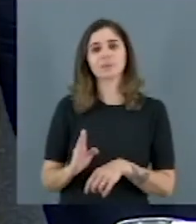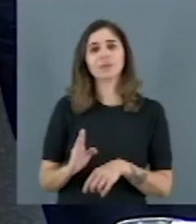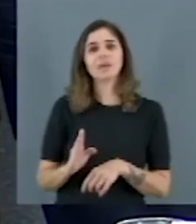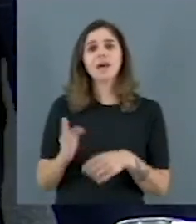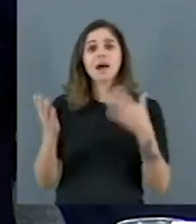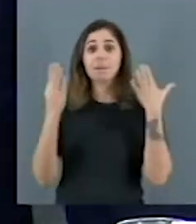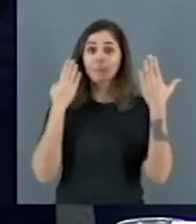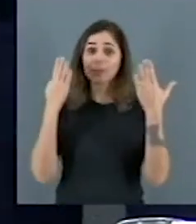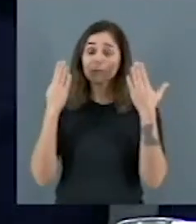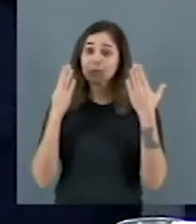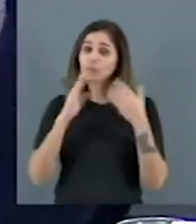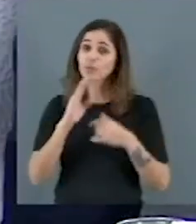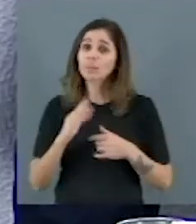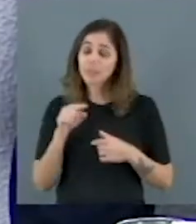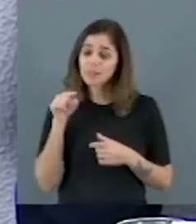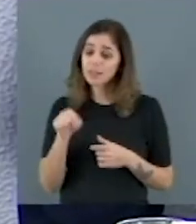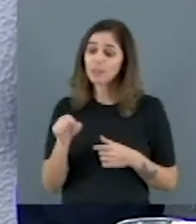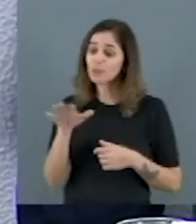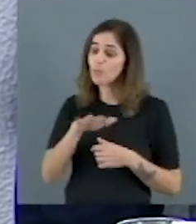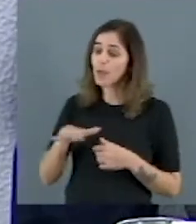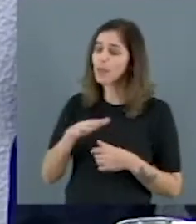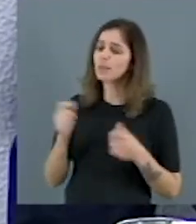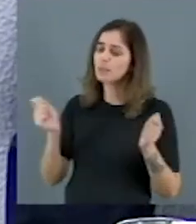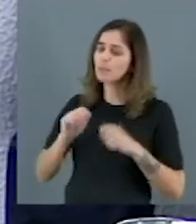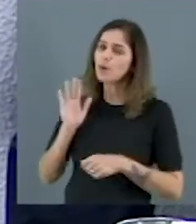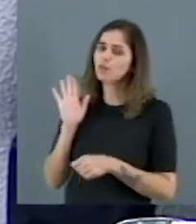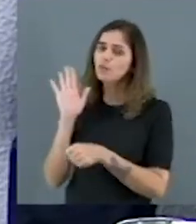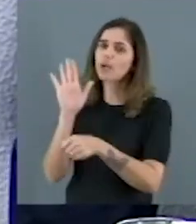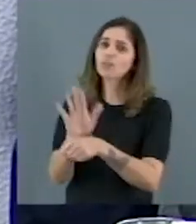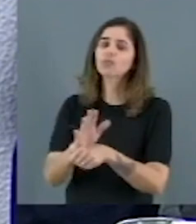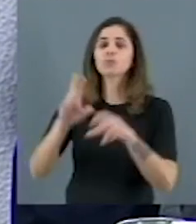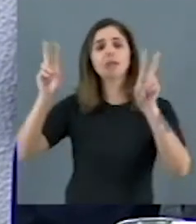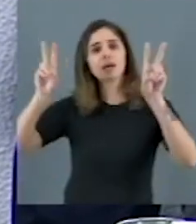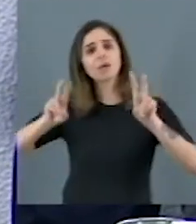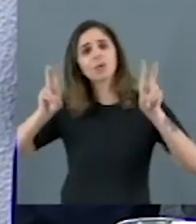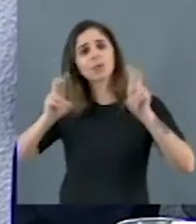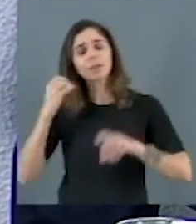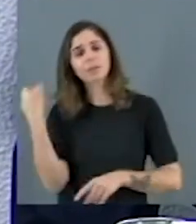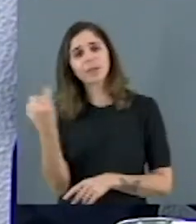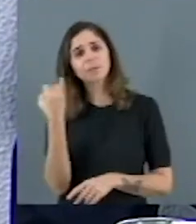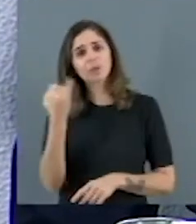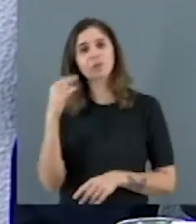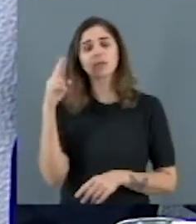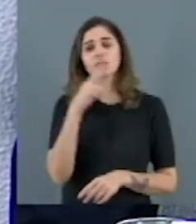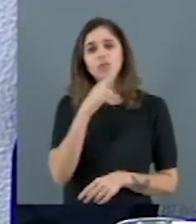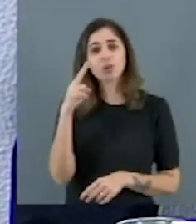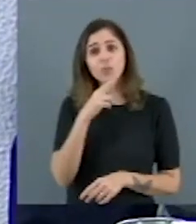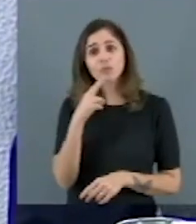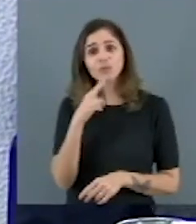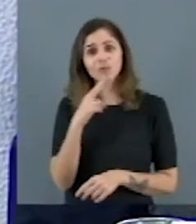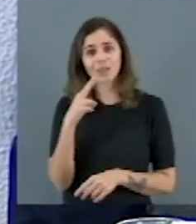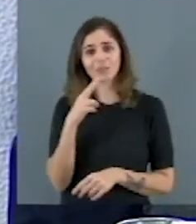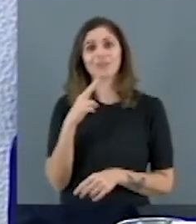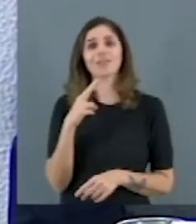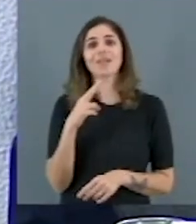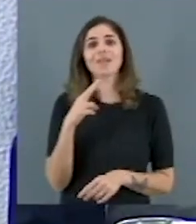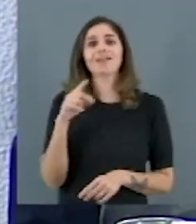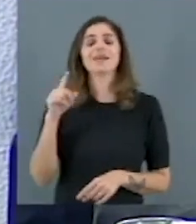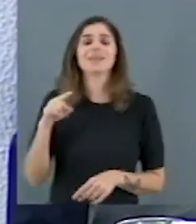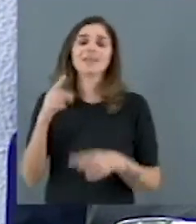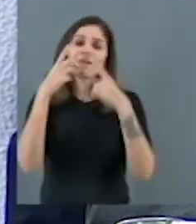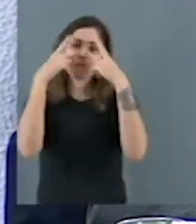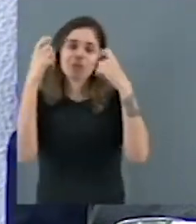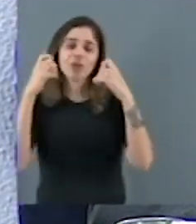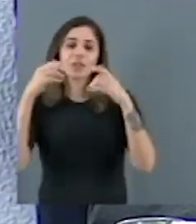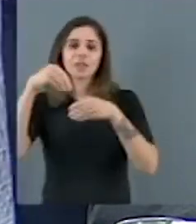área de enfrentamento a esse tema tão importante e tão urgente para a gente, que é o tema violência nas escolas.